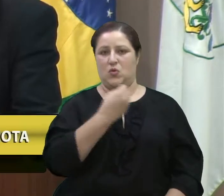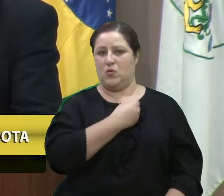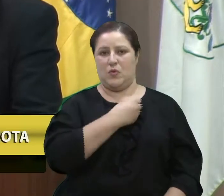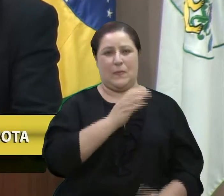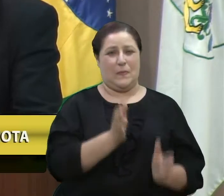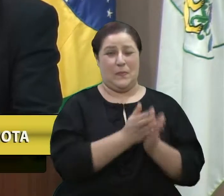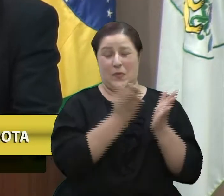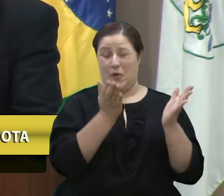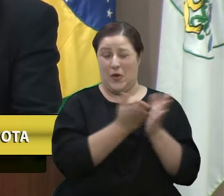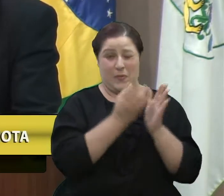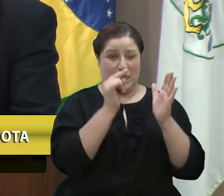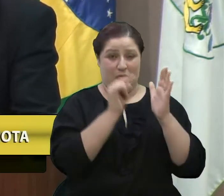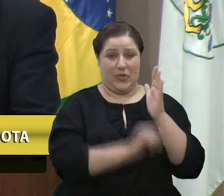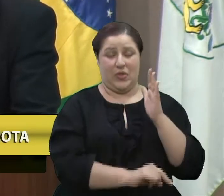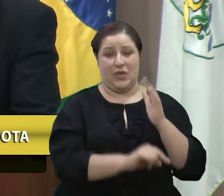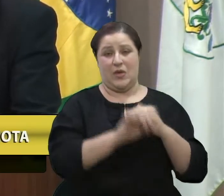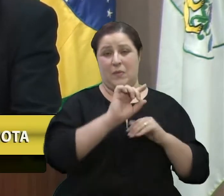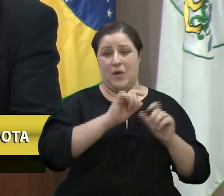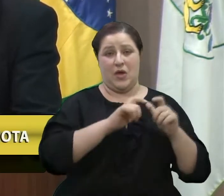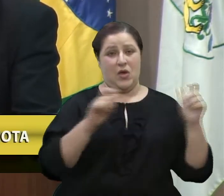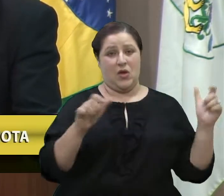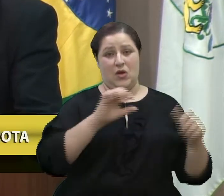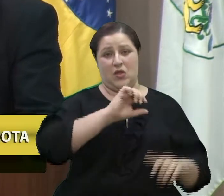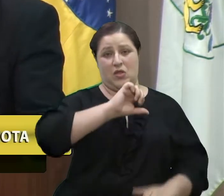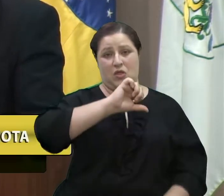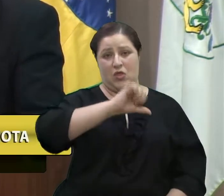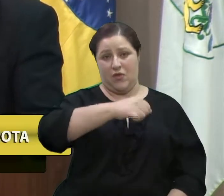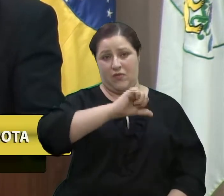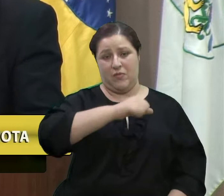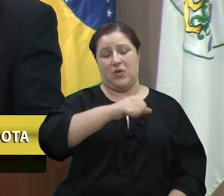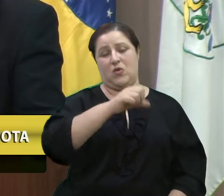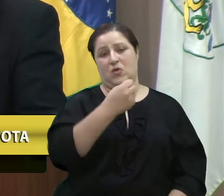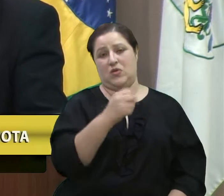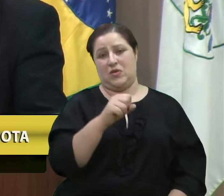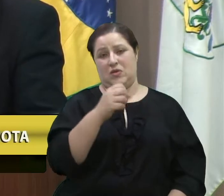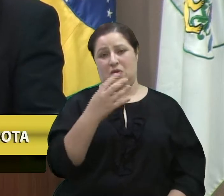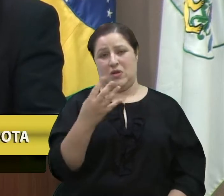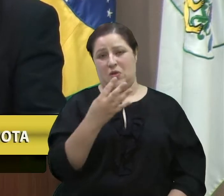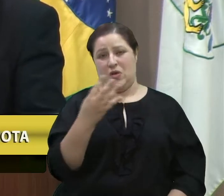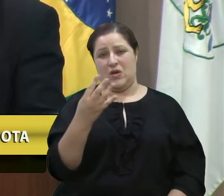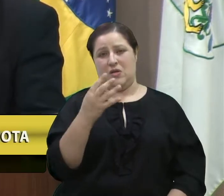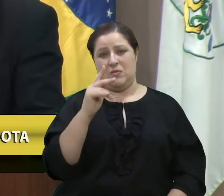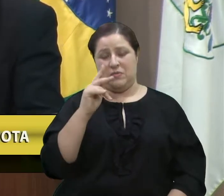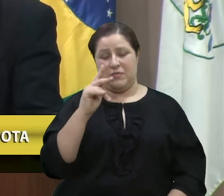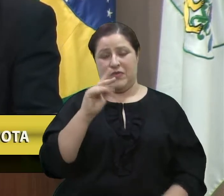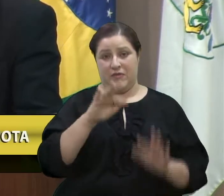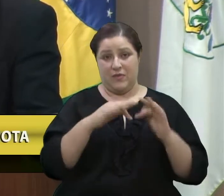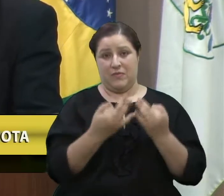9.444 famílias, equivalente a 24 mil pessoas.